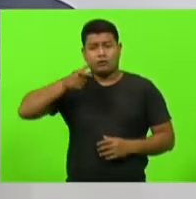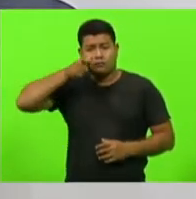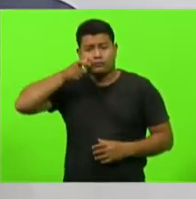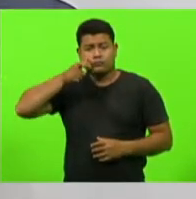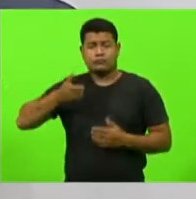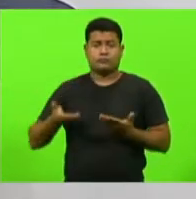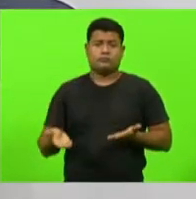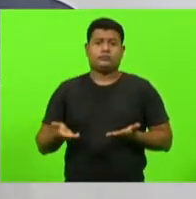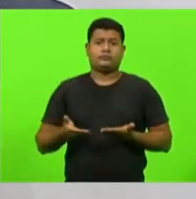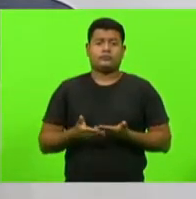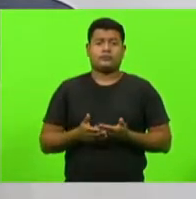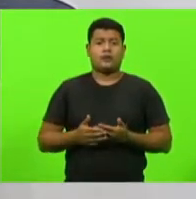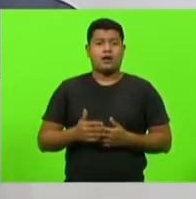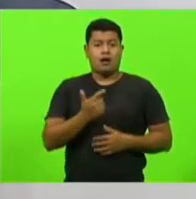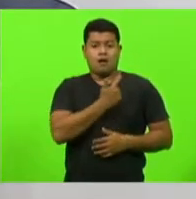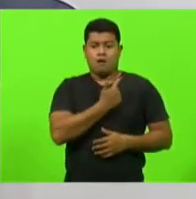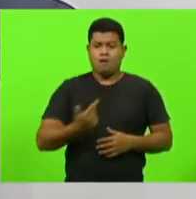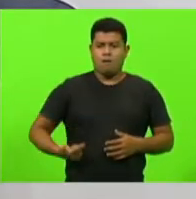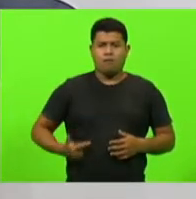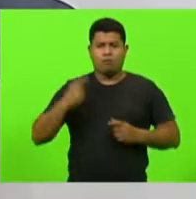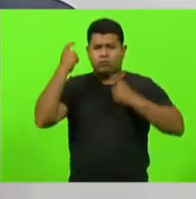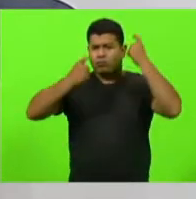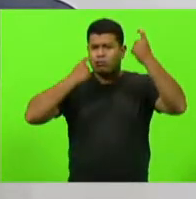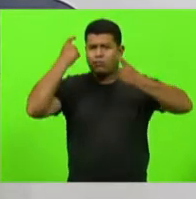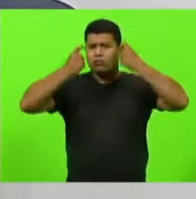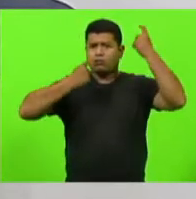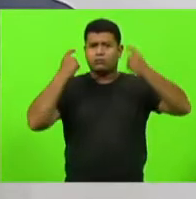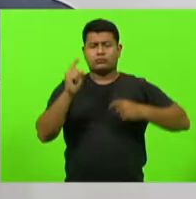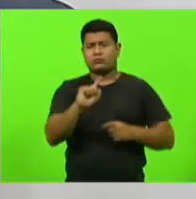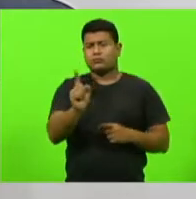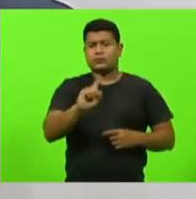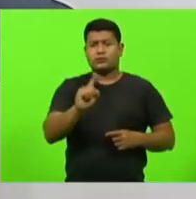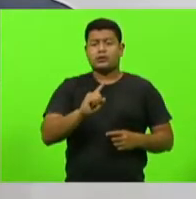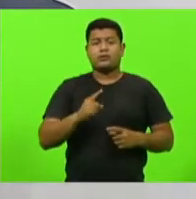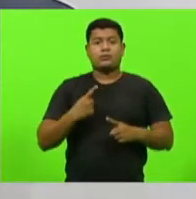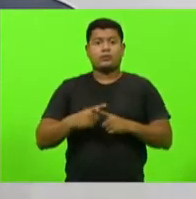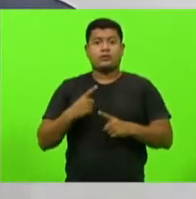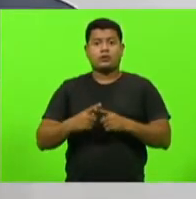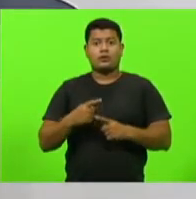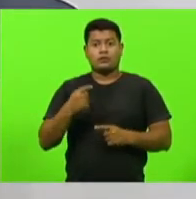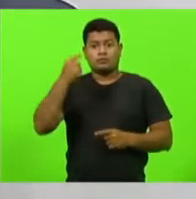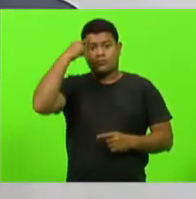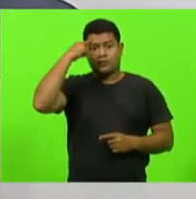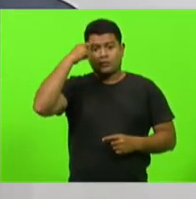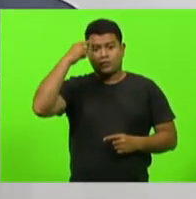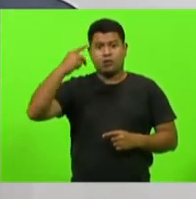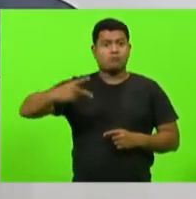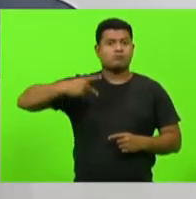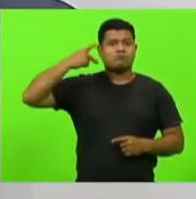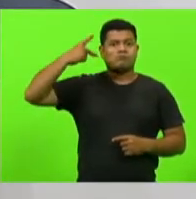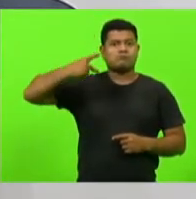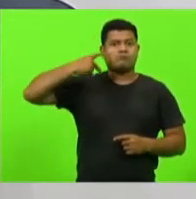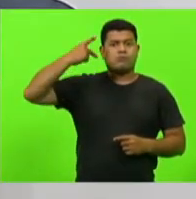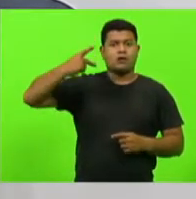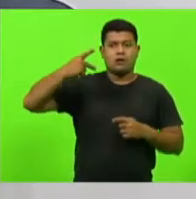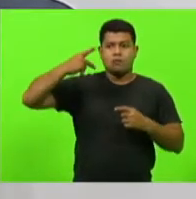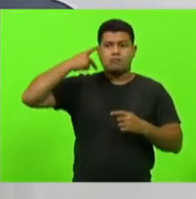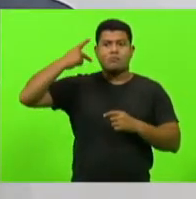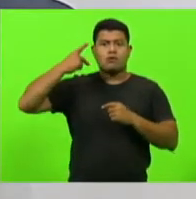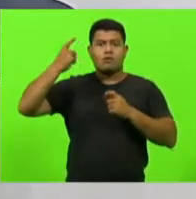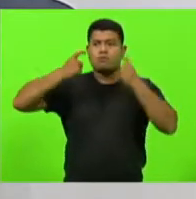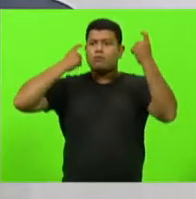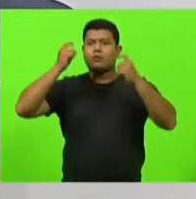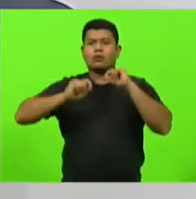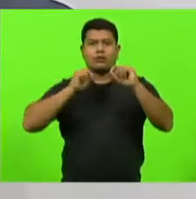olhos do Estado, o Estado ele é sempre observado por olhos políticos, e a maioria dos políticos não estão preocupados com a tua vida, estão